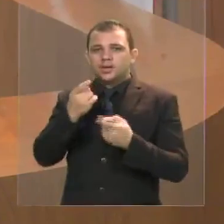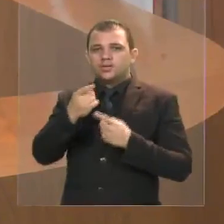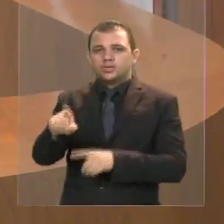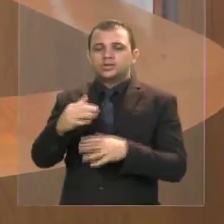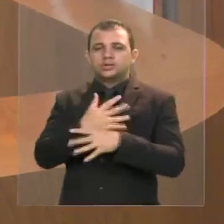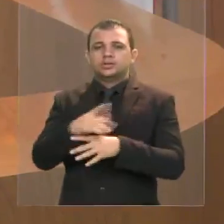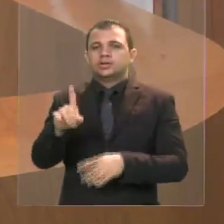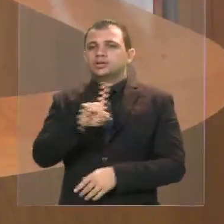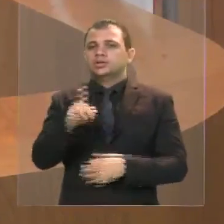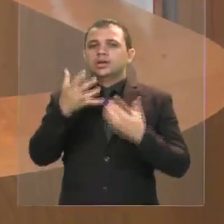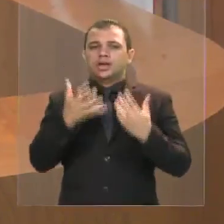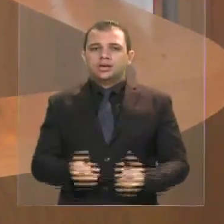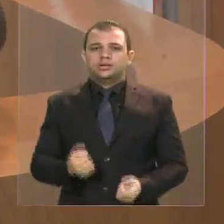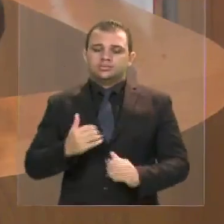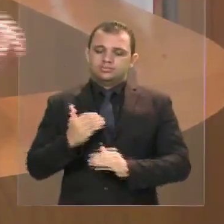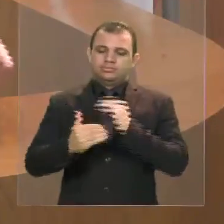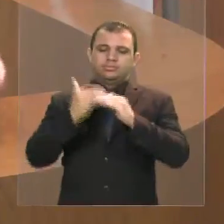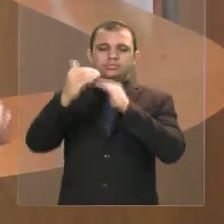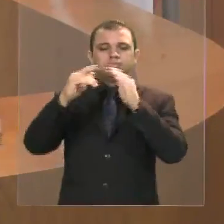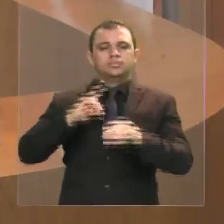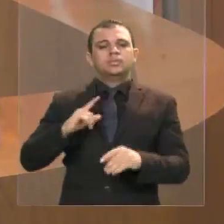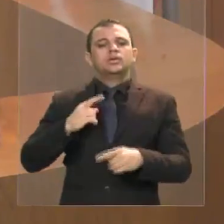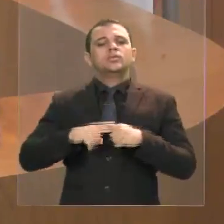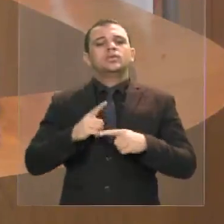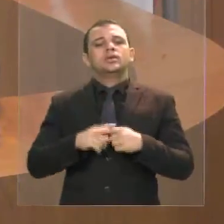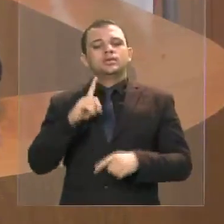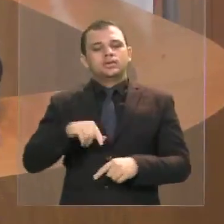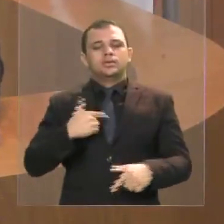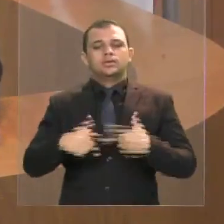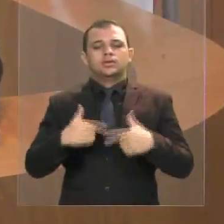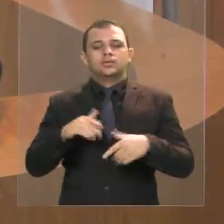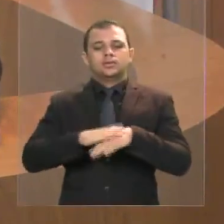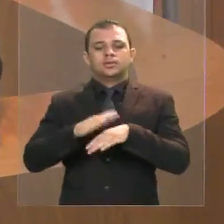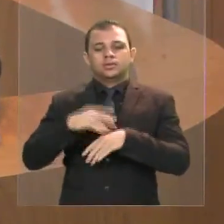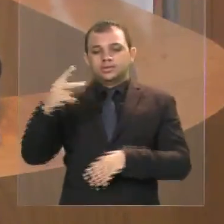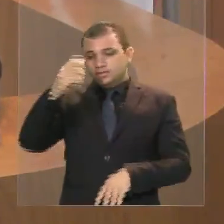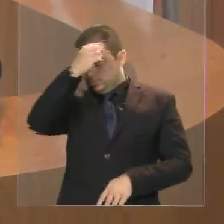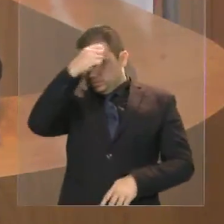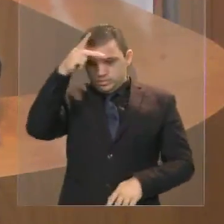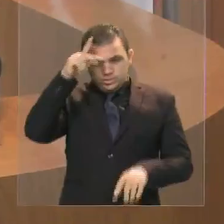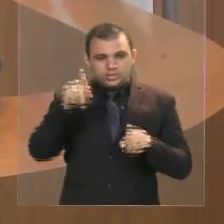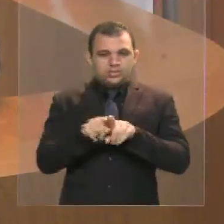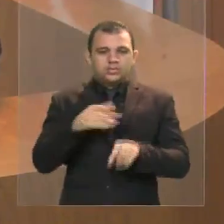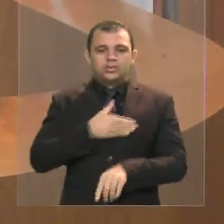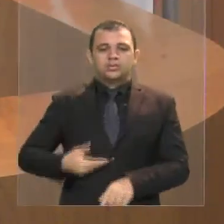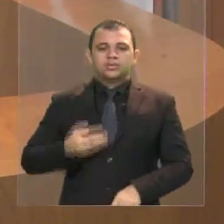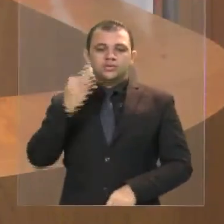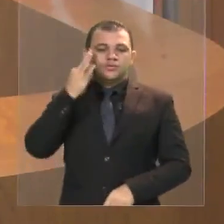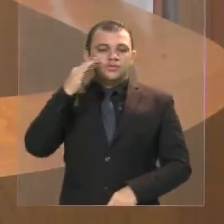possíveis pela ação da Prefeitura e pela ação do governo Flávio Dino naquela cidade. E